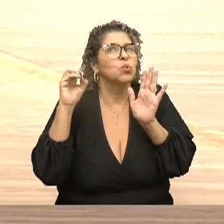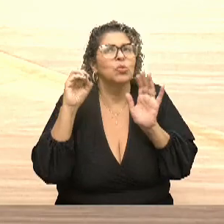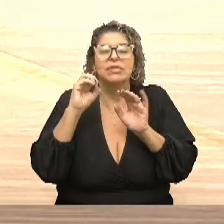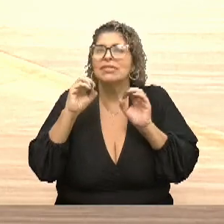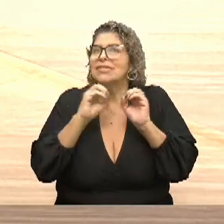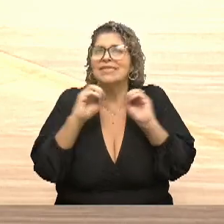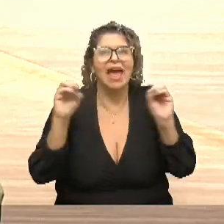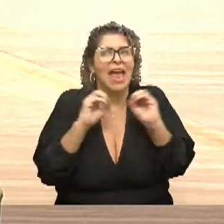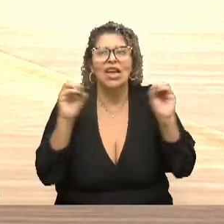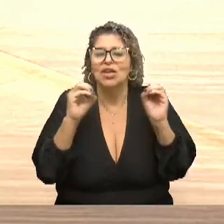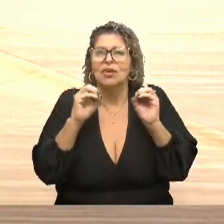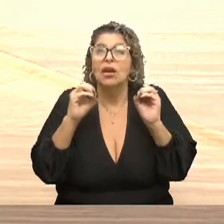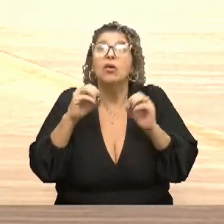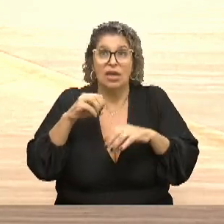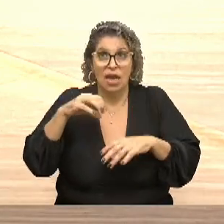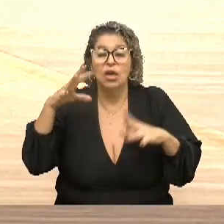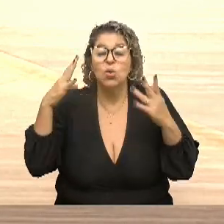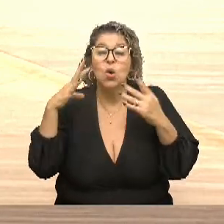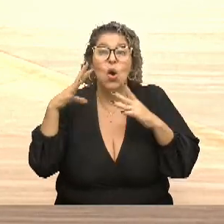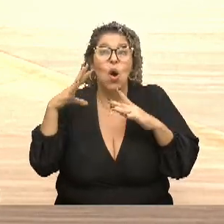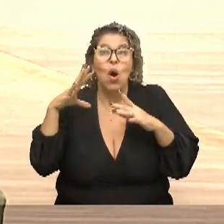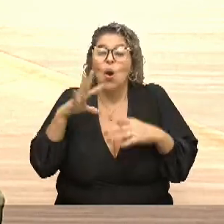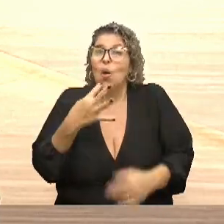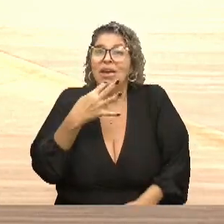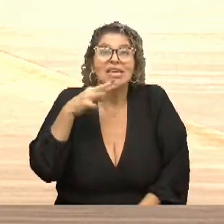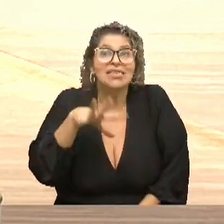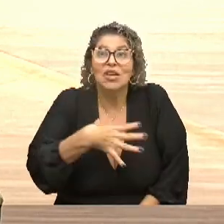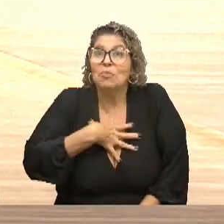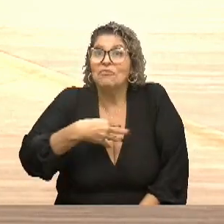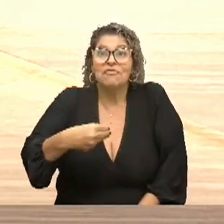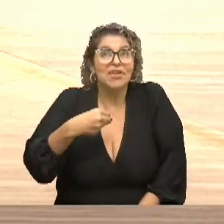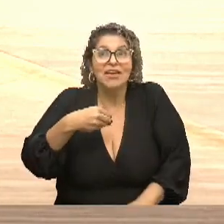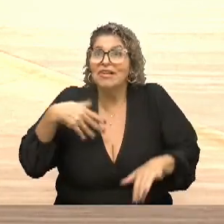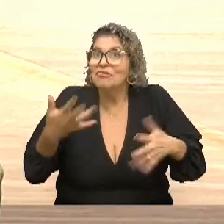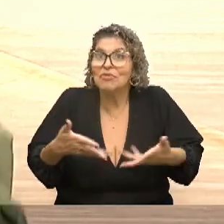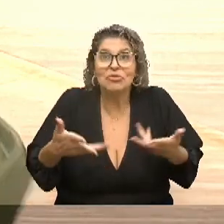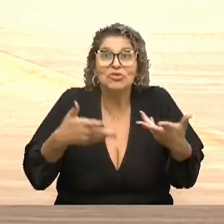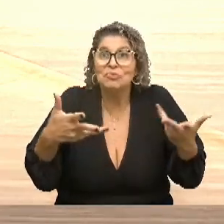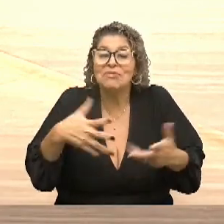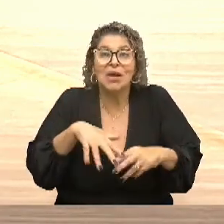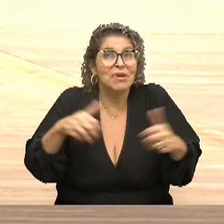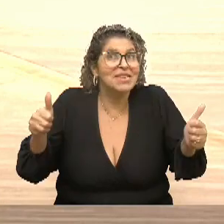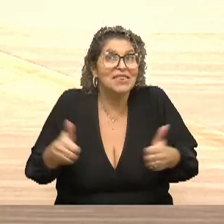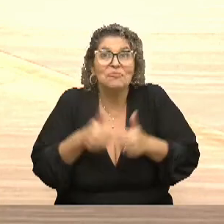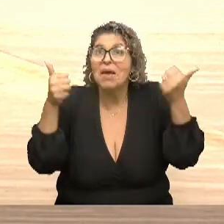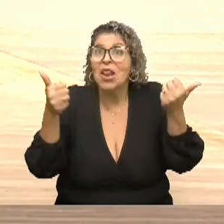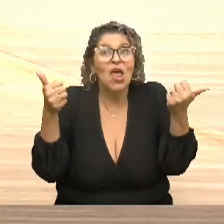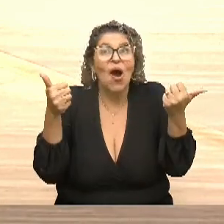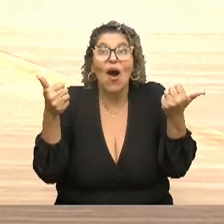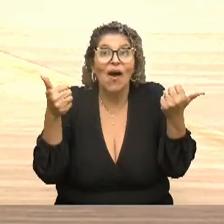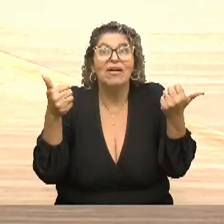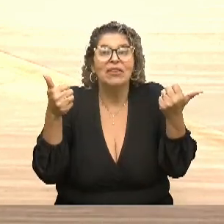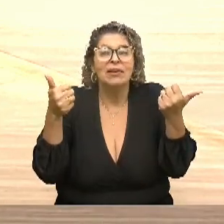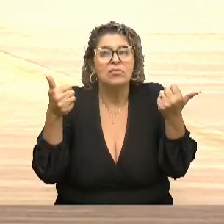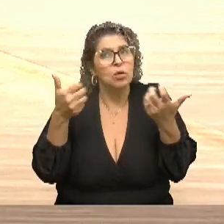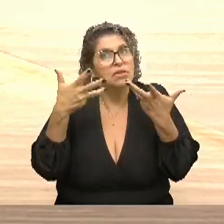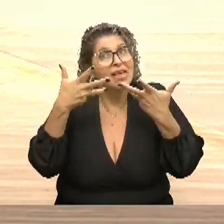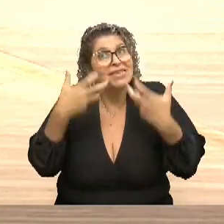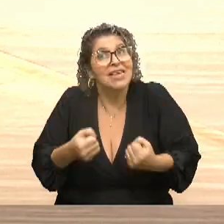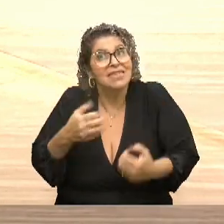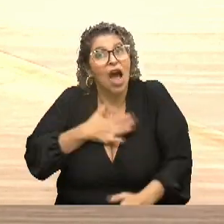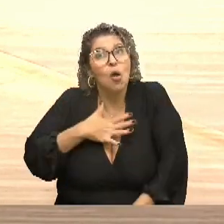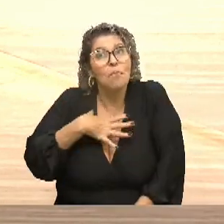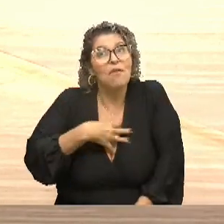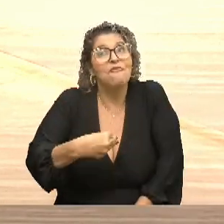conhecer meu filho, até onde ele for, está ótimo. Vamos estimular para ele ser o melhor que ele pode ser. Então, tem que ter essa aceitação.